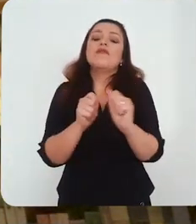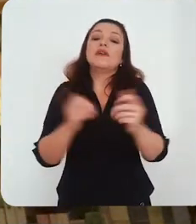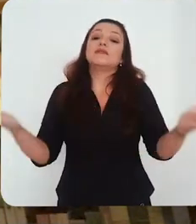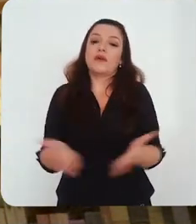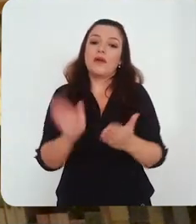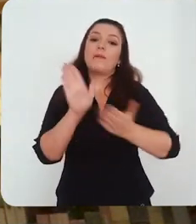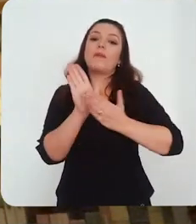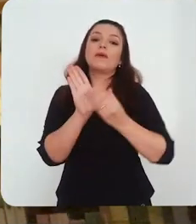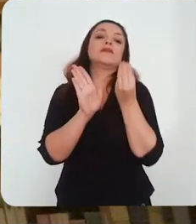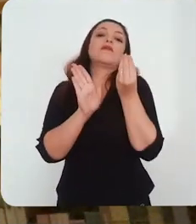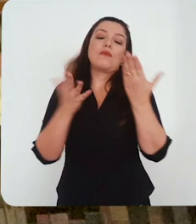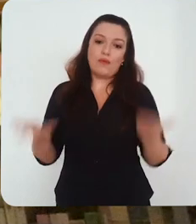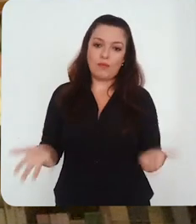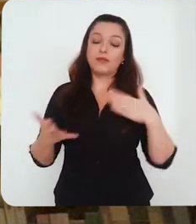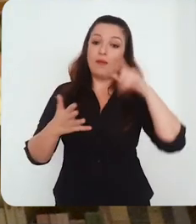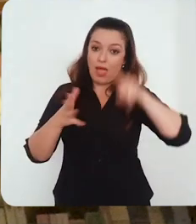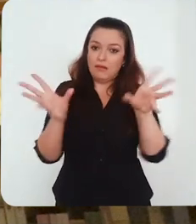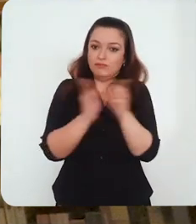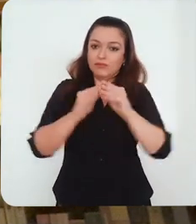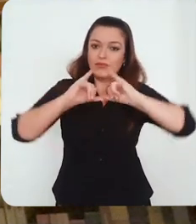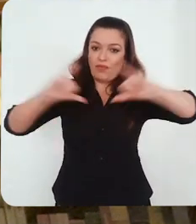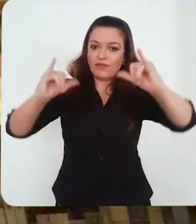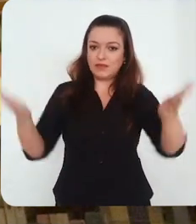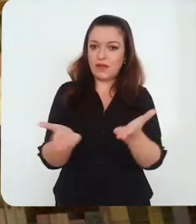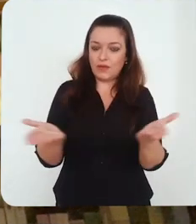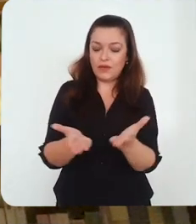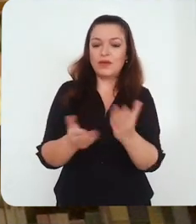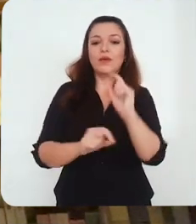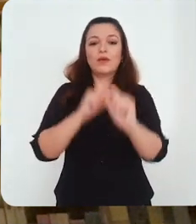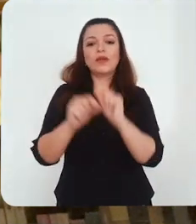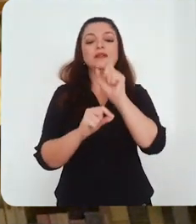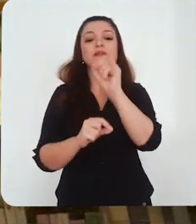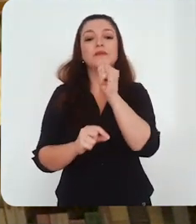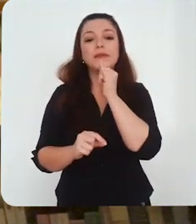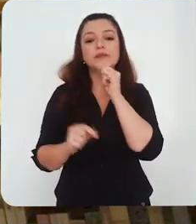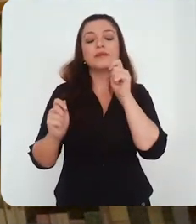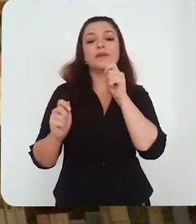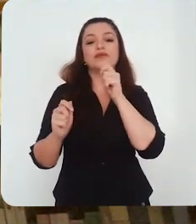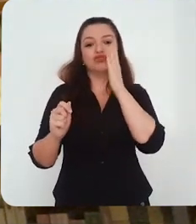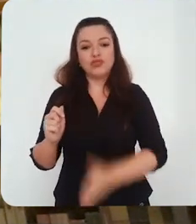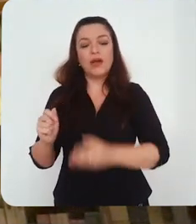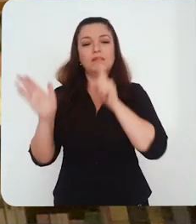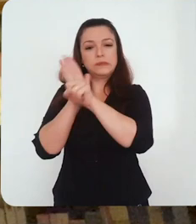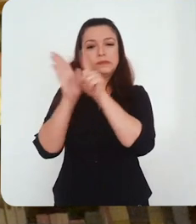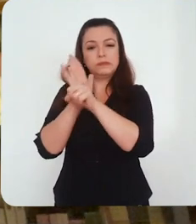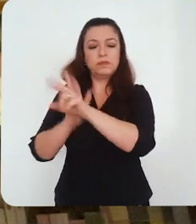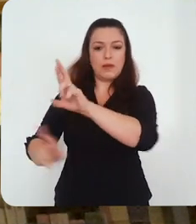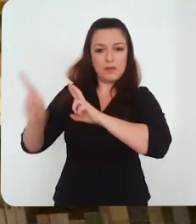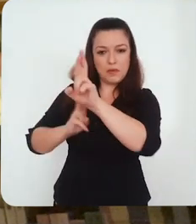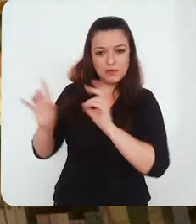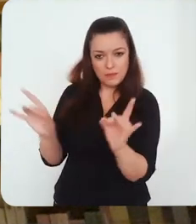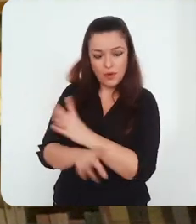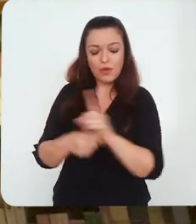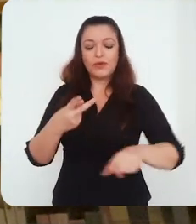E é isso que eu gostaria de lhes comunicar. Depois das respostas de ontem, a partir dessas premissas, flexibilidade, inclusão